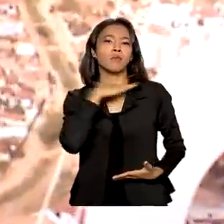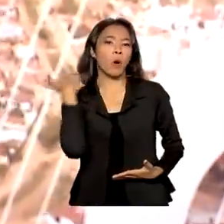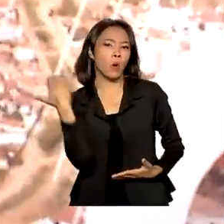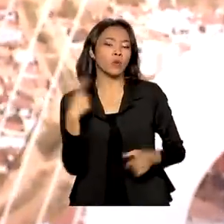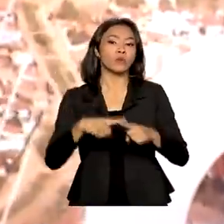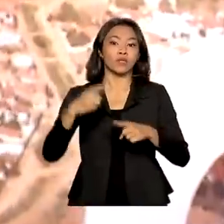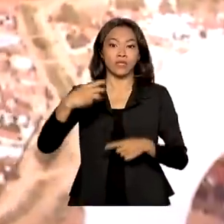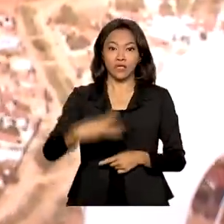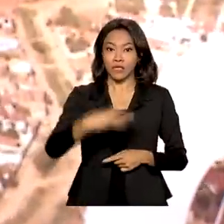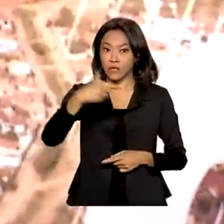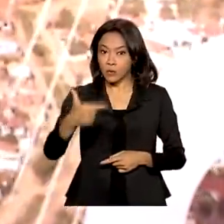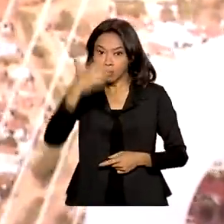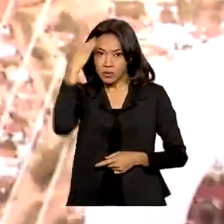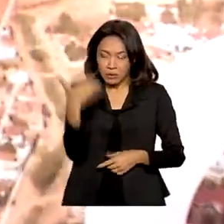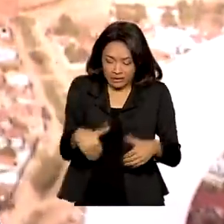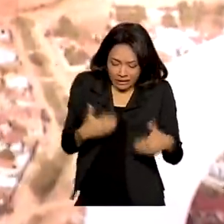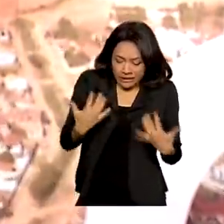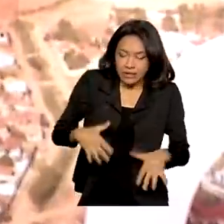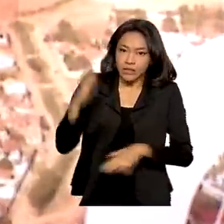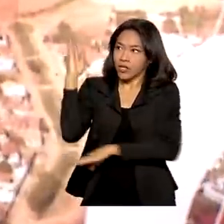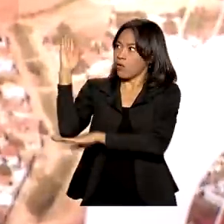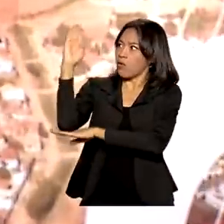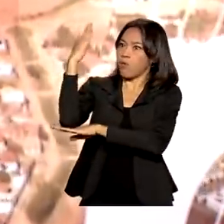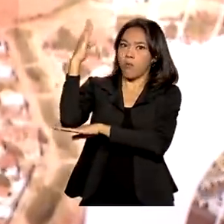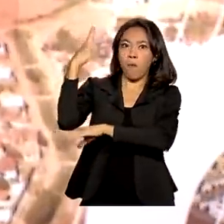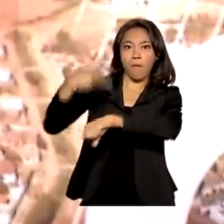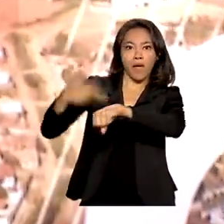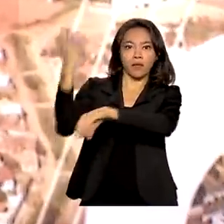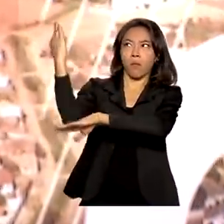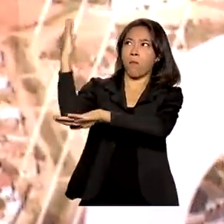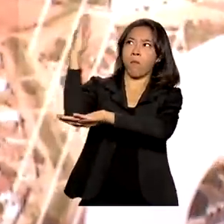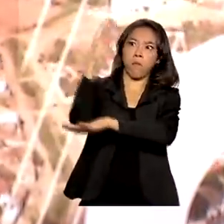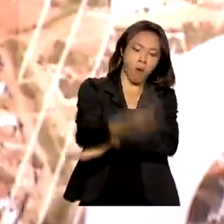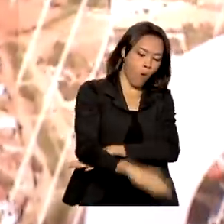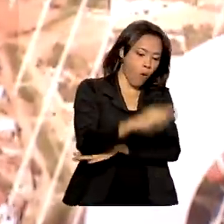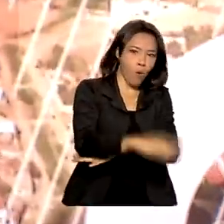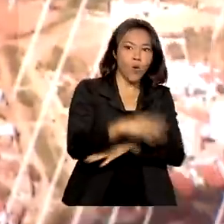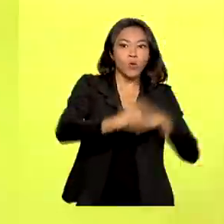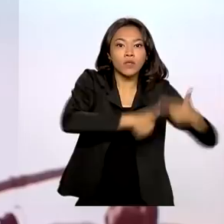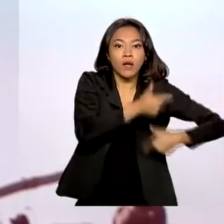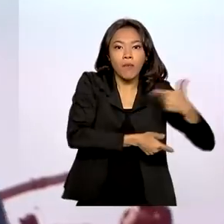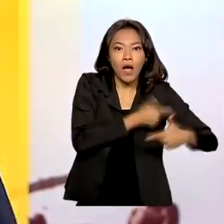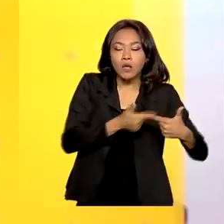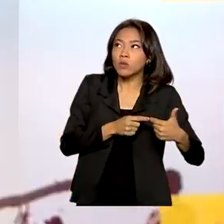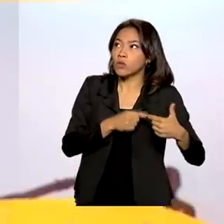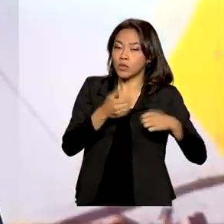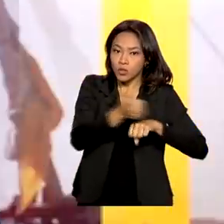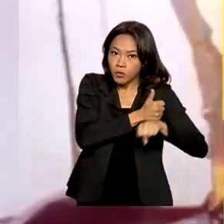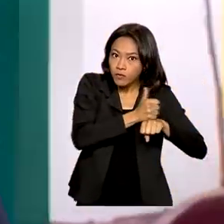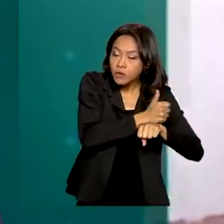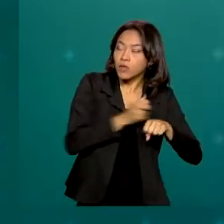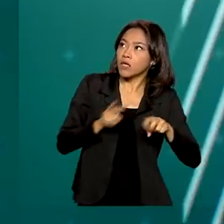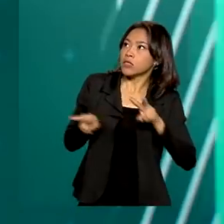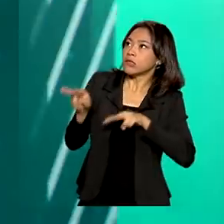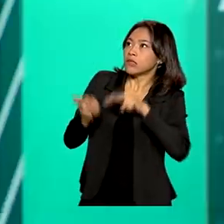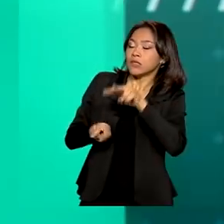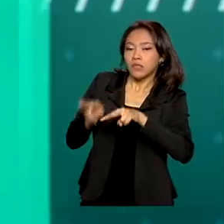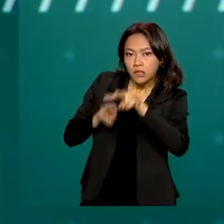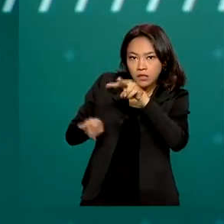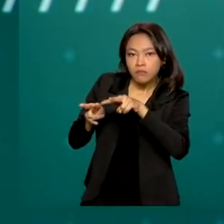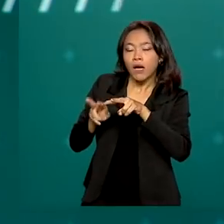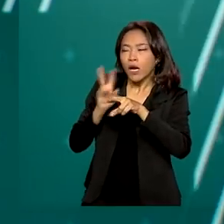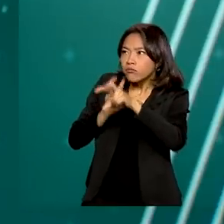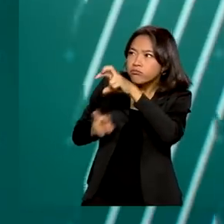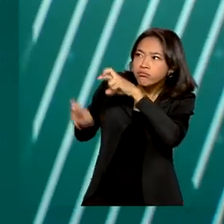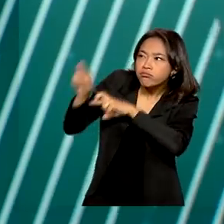uma rocha, reforçam a importância do trabalho dos geólogos. O monitoramento e o alerta sobre áreas de risco podem ser fundamentais